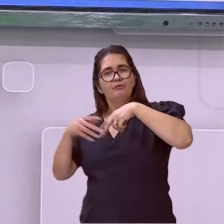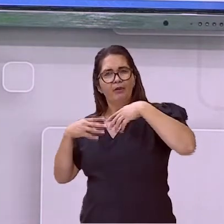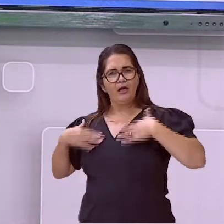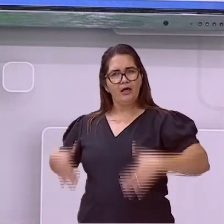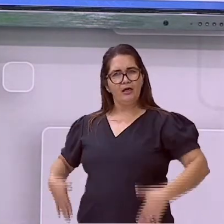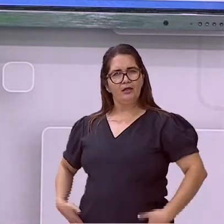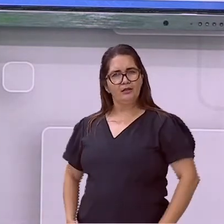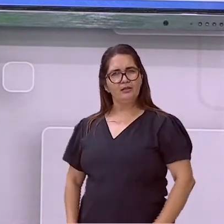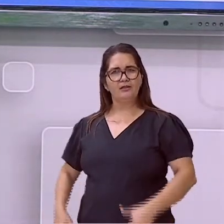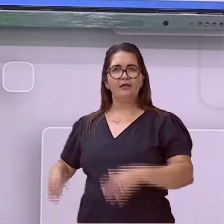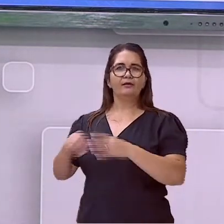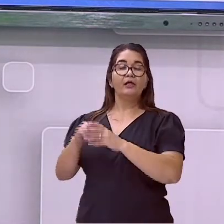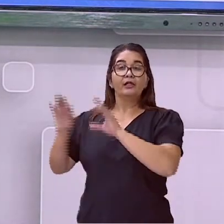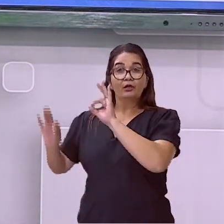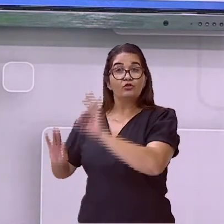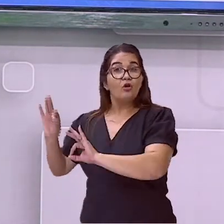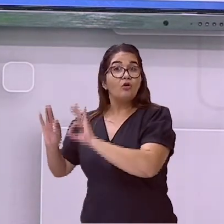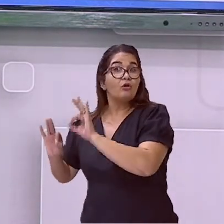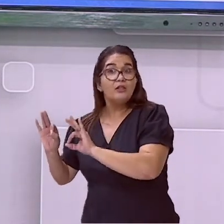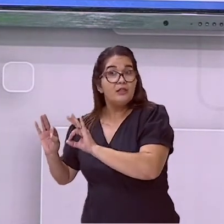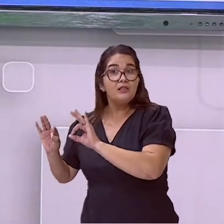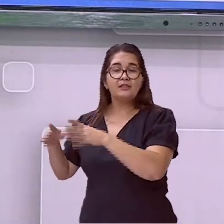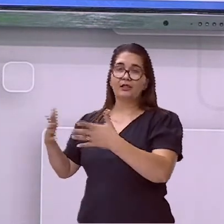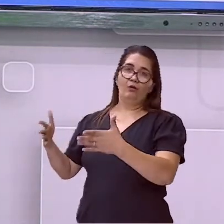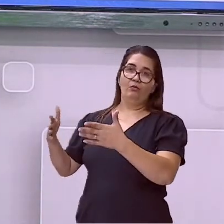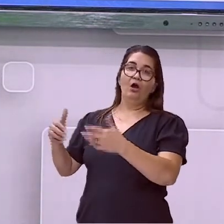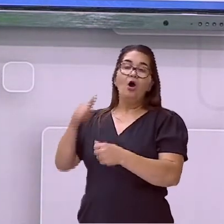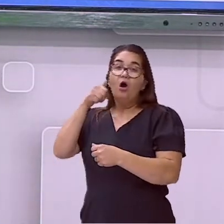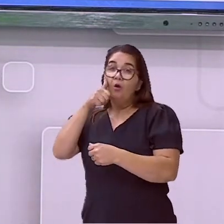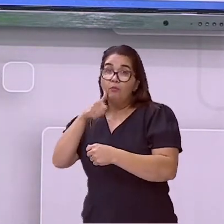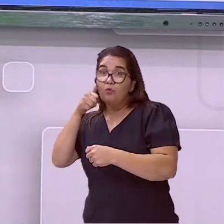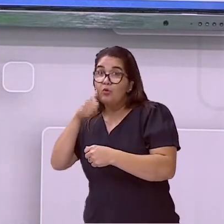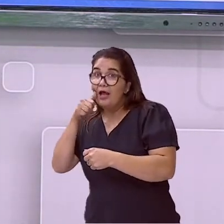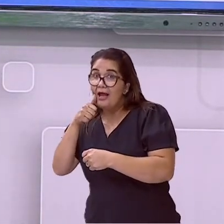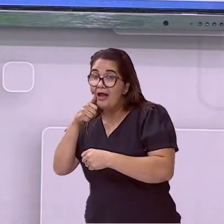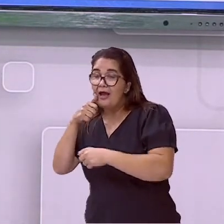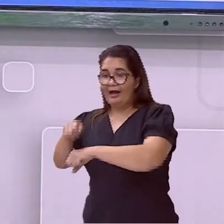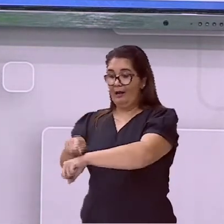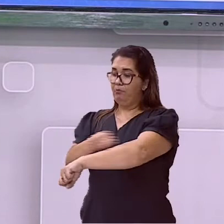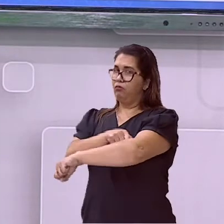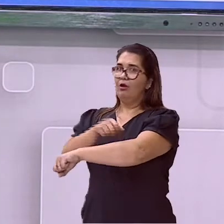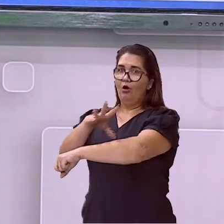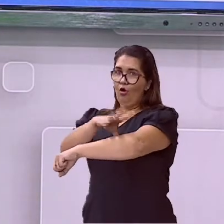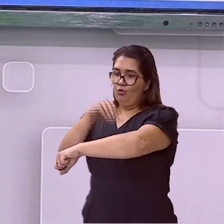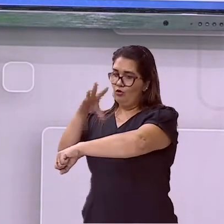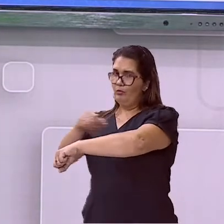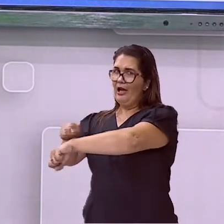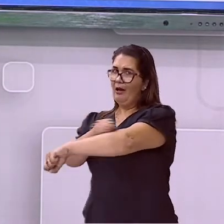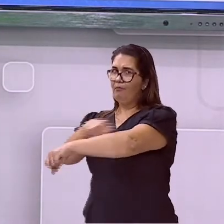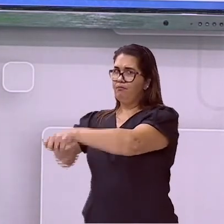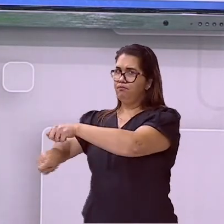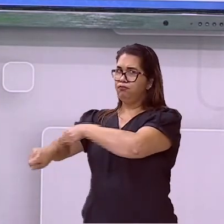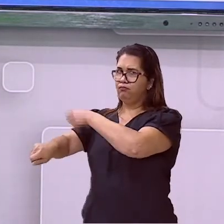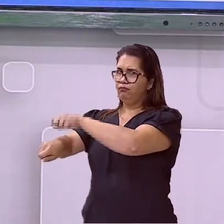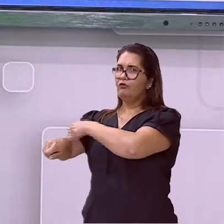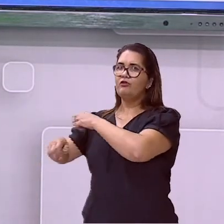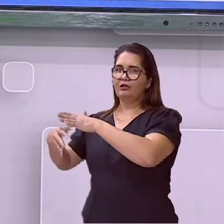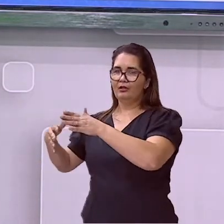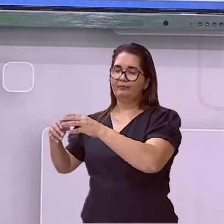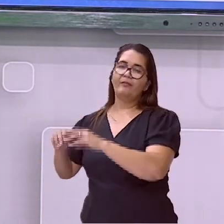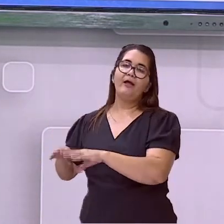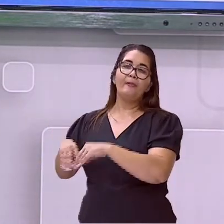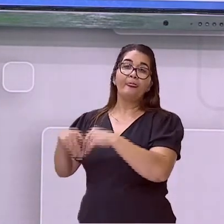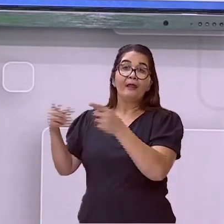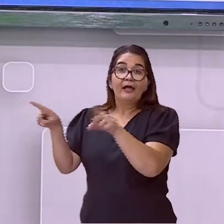né? A gente se organiza com a depilação, mas existem também. Os seios. Os seios na menina começam a se desenvolver,